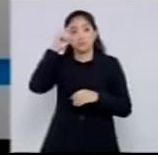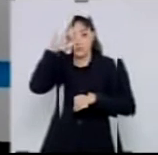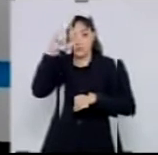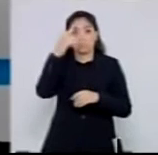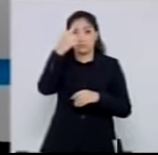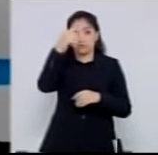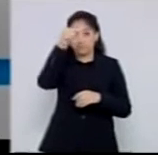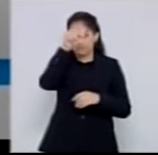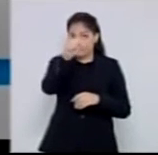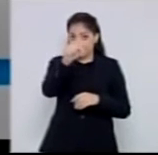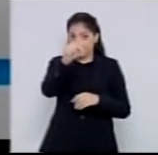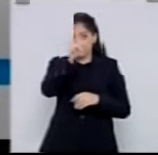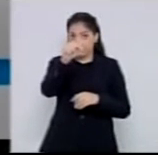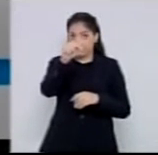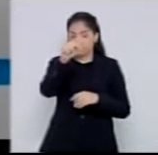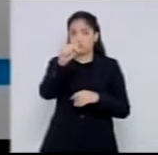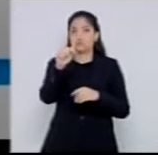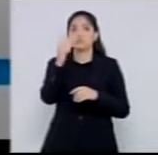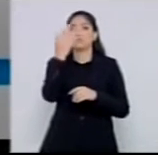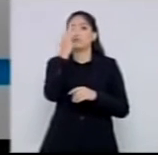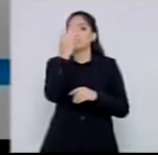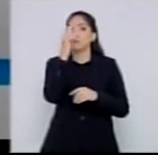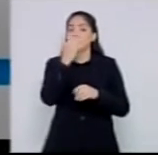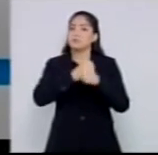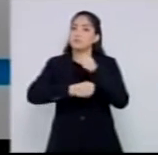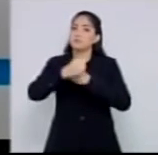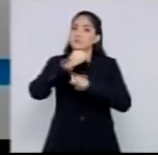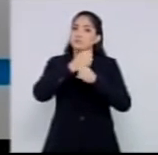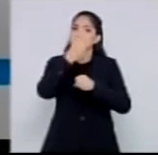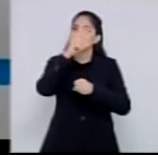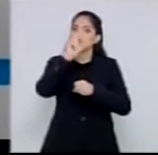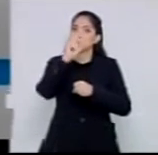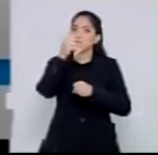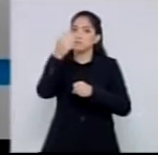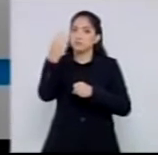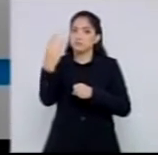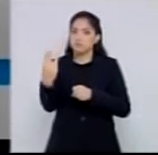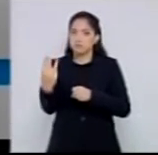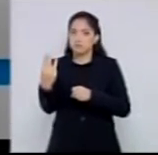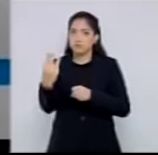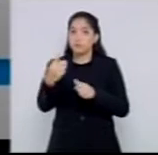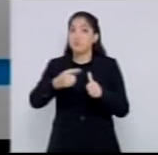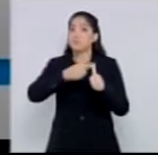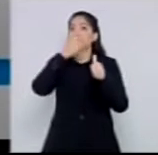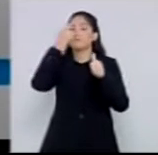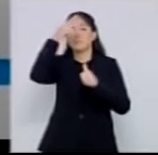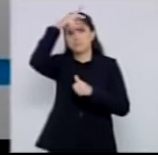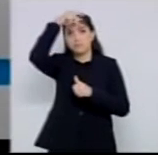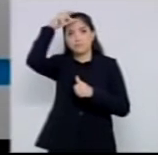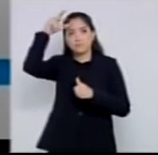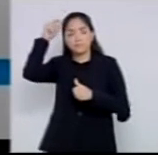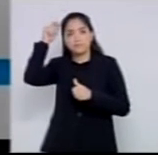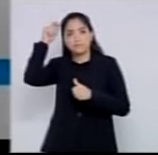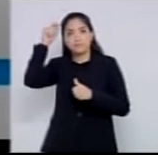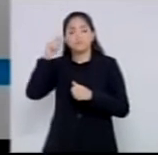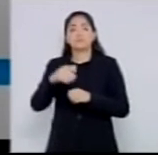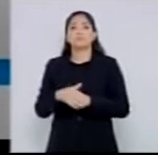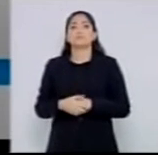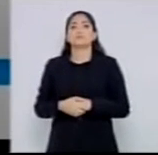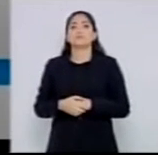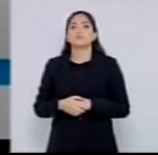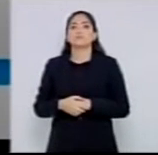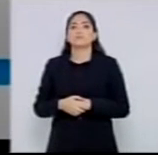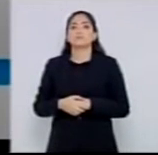fevereiro de 2013, o prefeito, que foi o primeiro prefeito a saber do